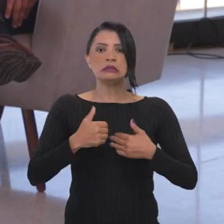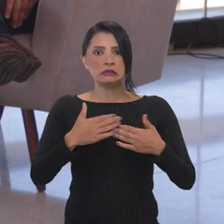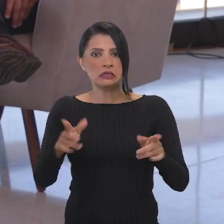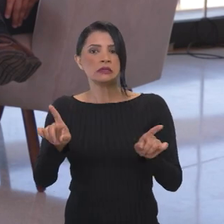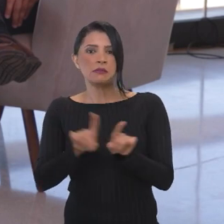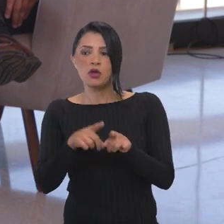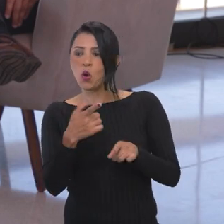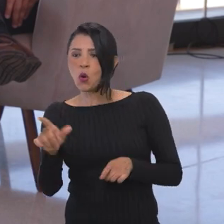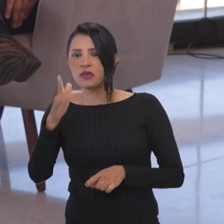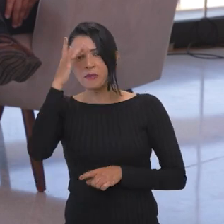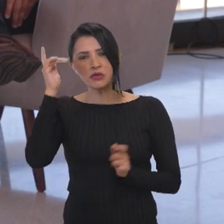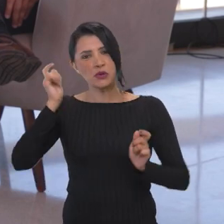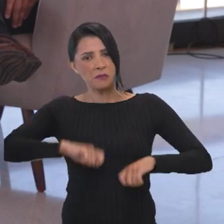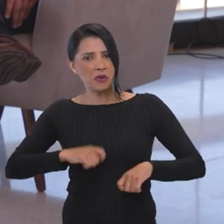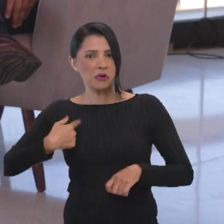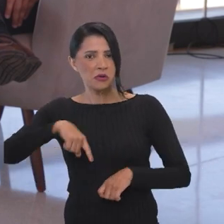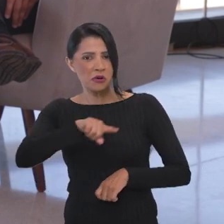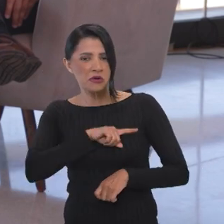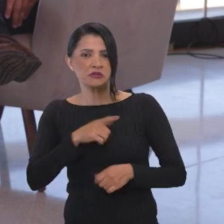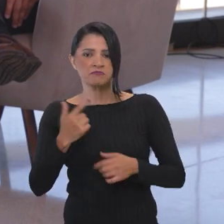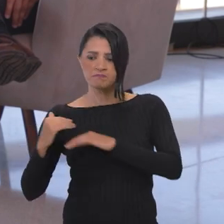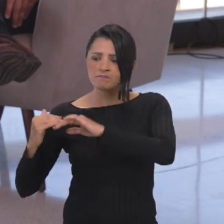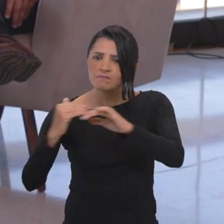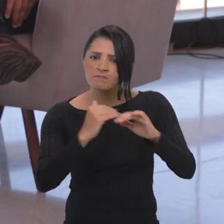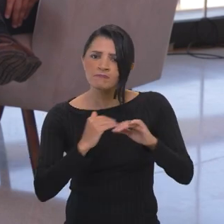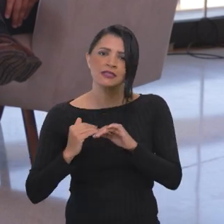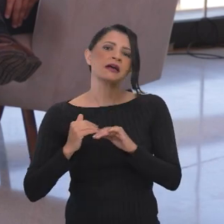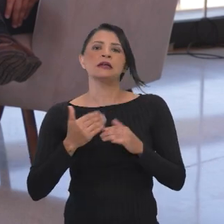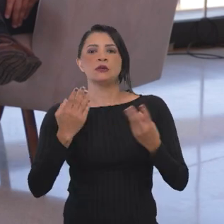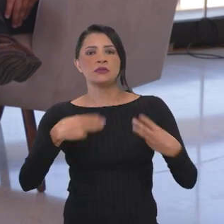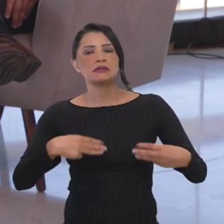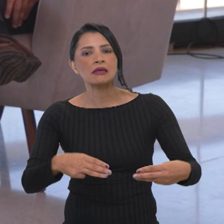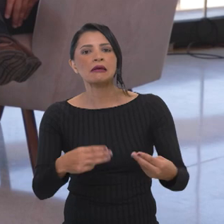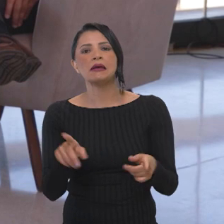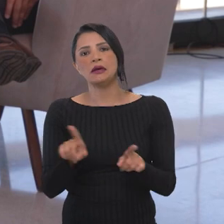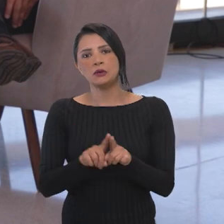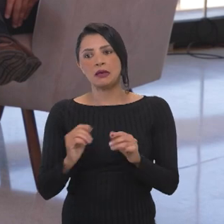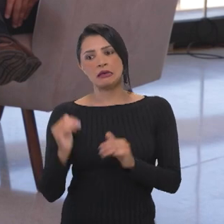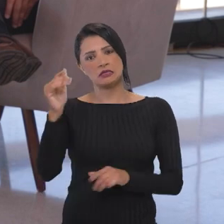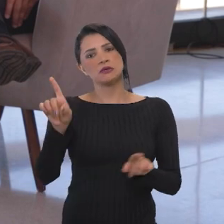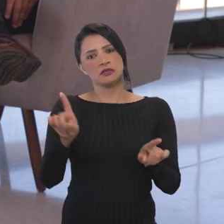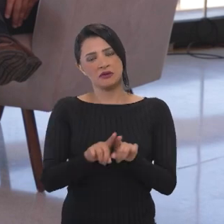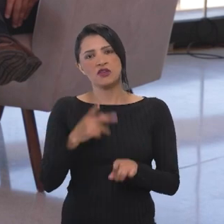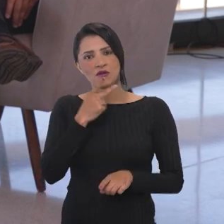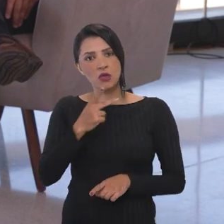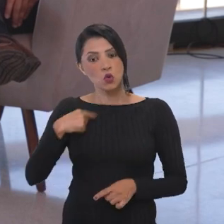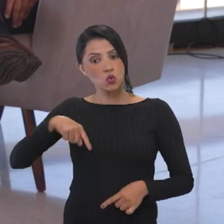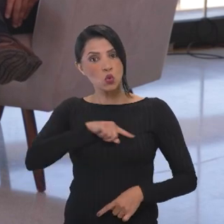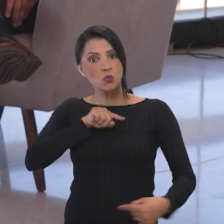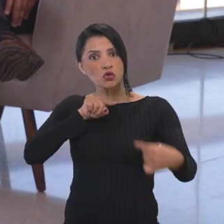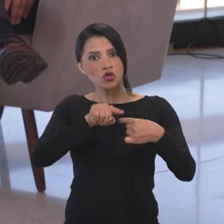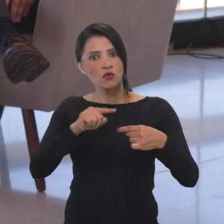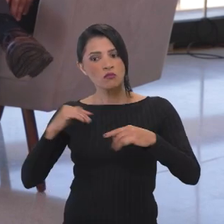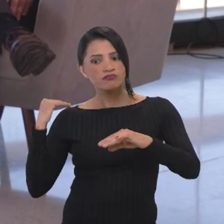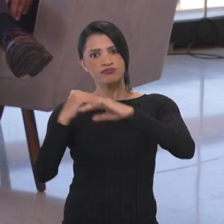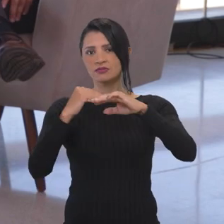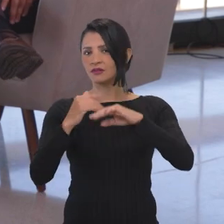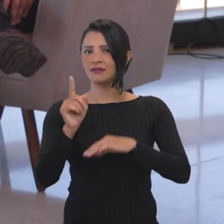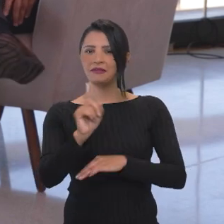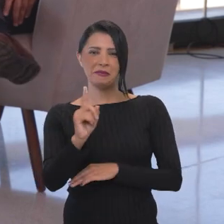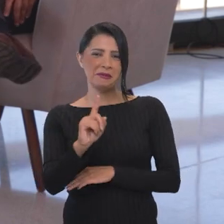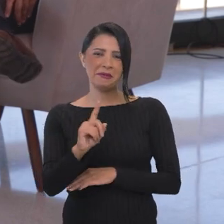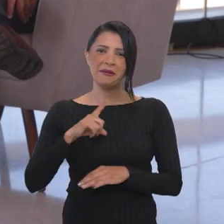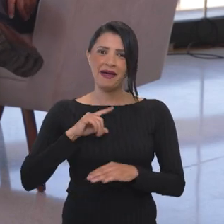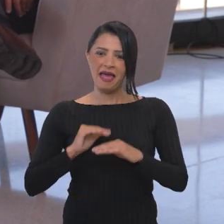paridade no ministério, ou até acima, né? A gente fala que nosso objetivo não é a paridade, é ultrapassar a paridade.